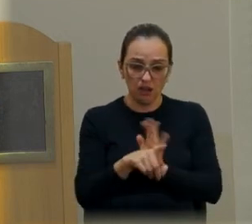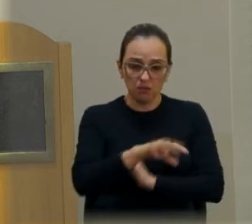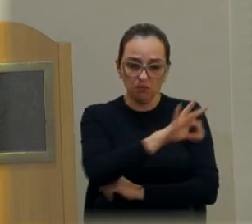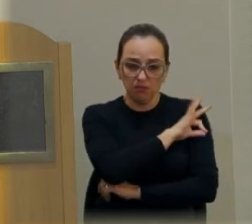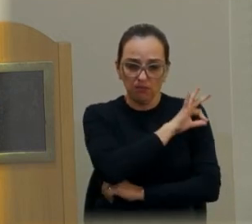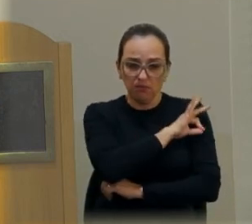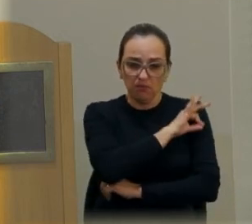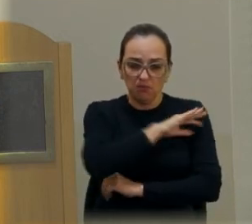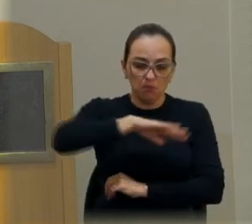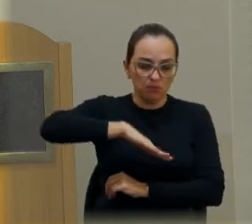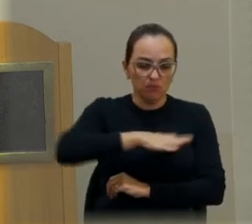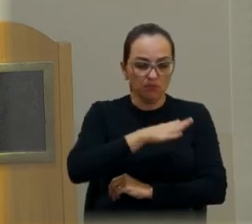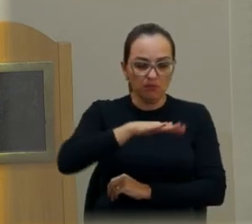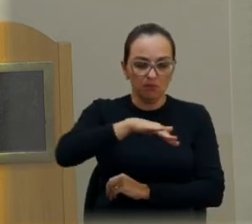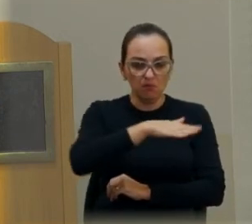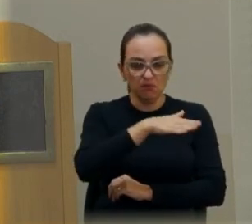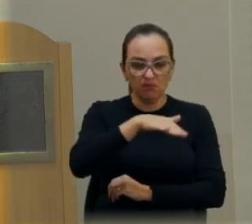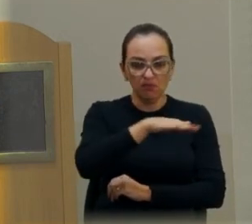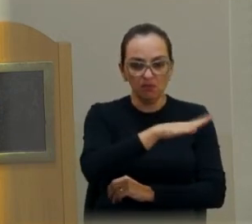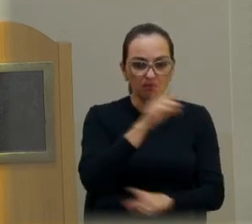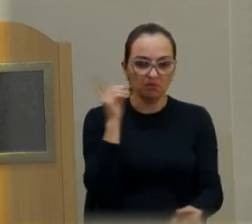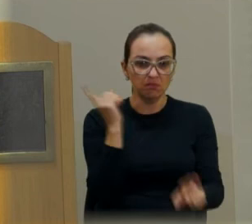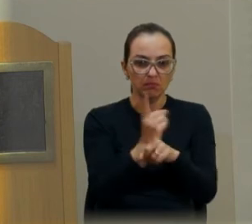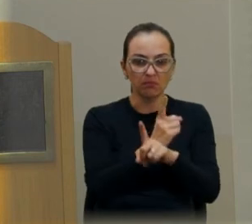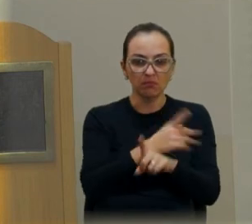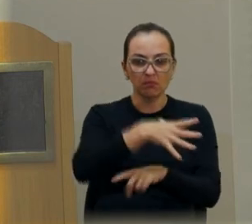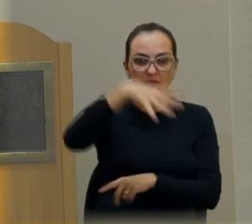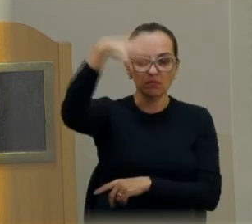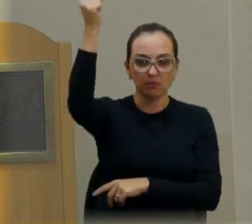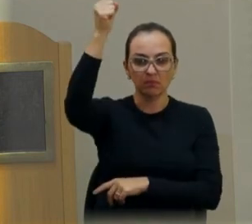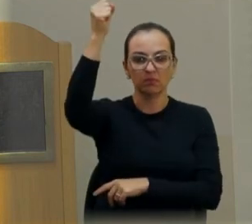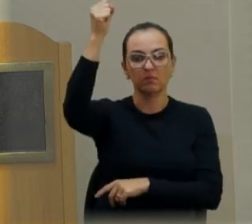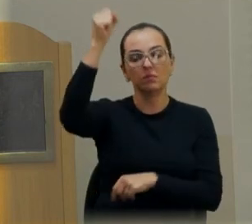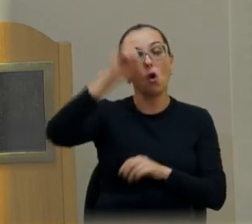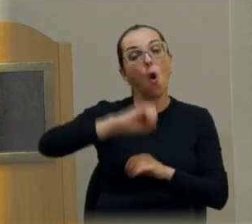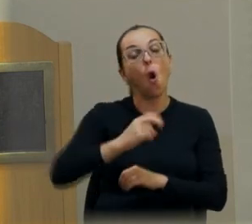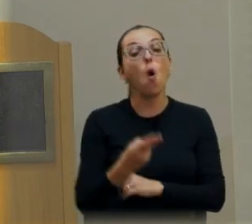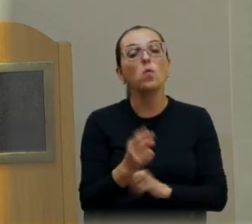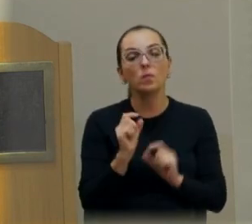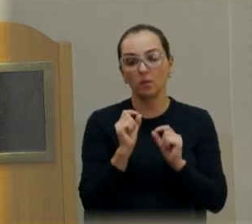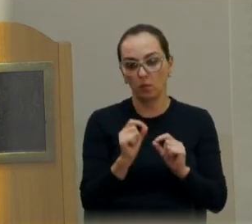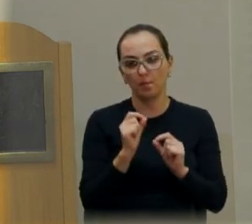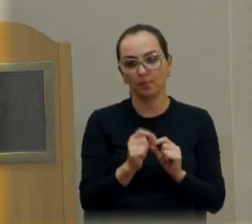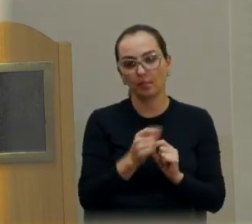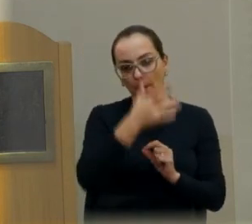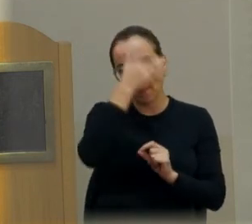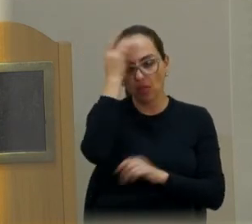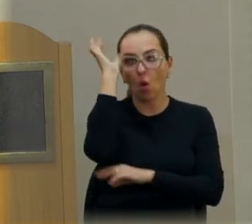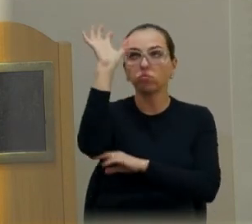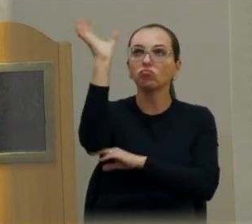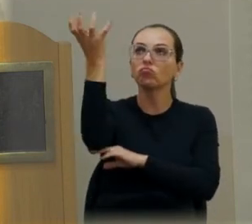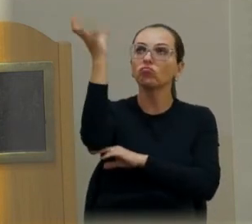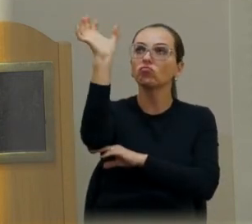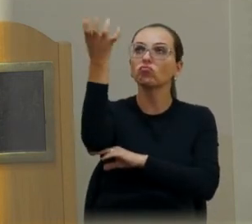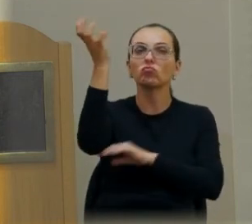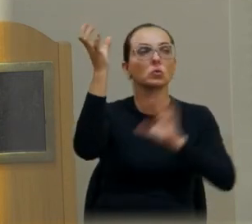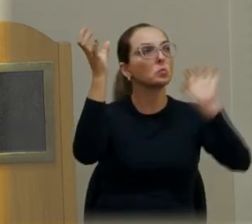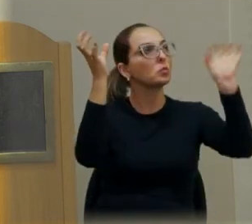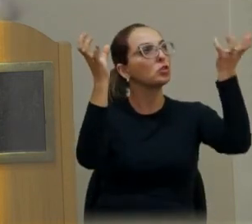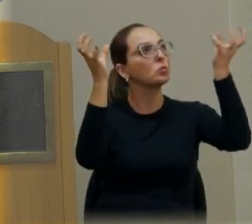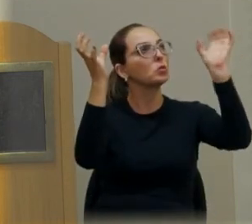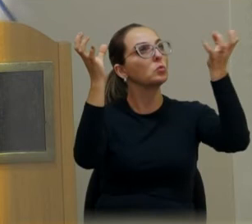ruas principais e visse as lâmpadas queimadas. Ou o próprio, quem troca, como era antigamente,